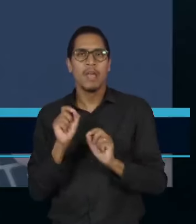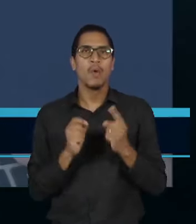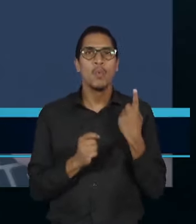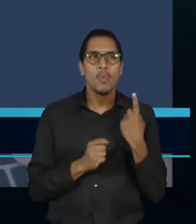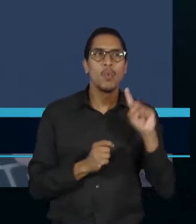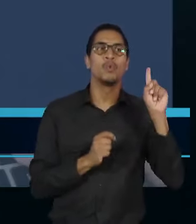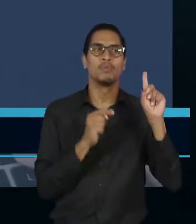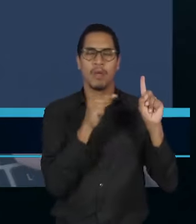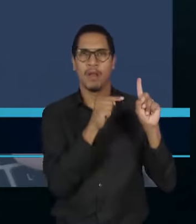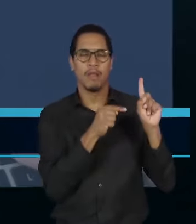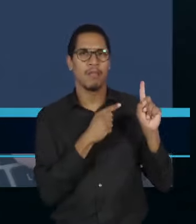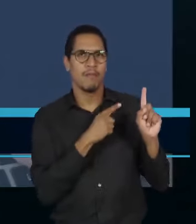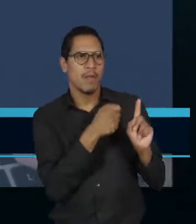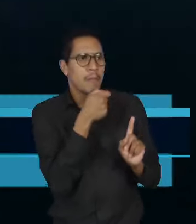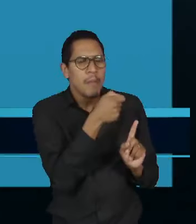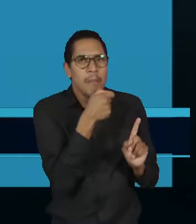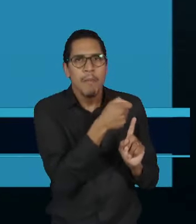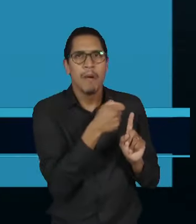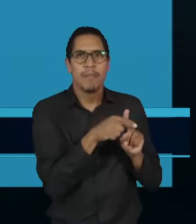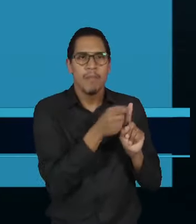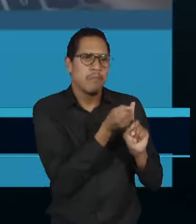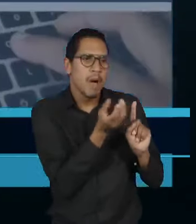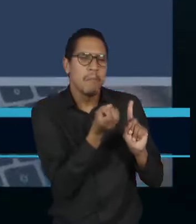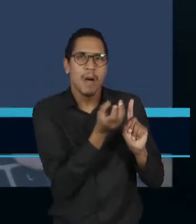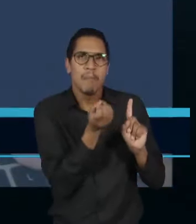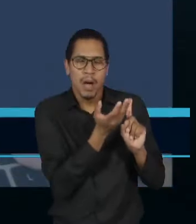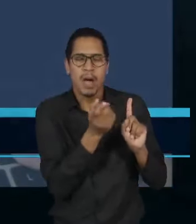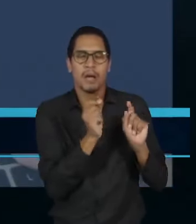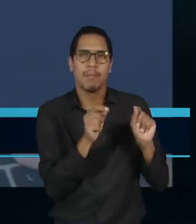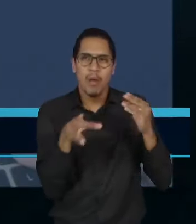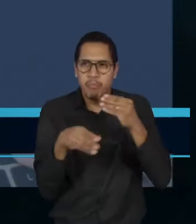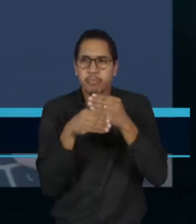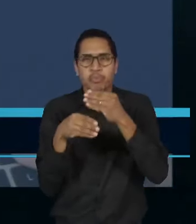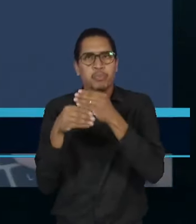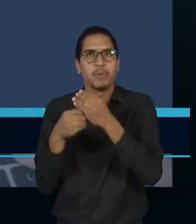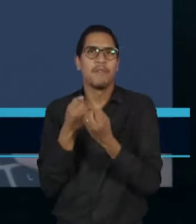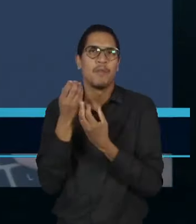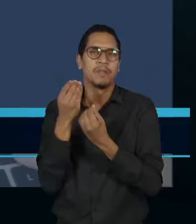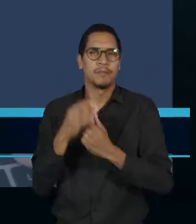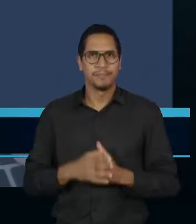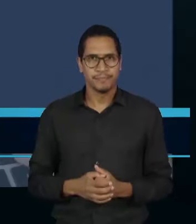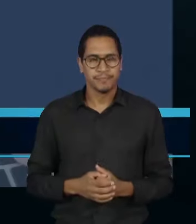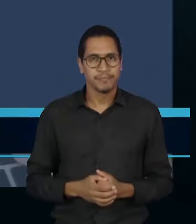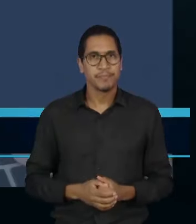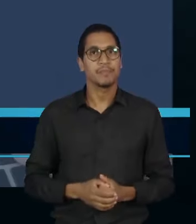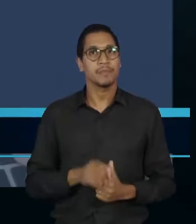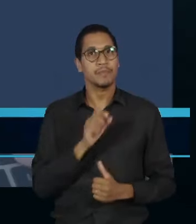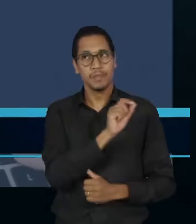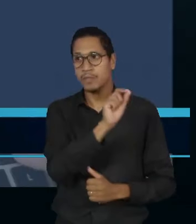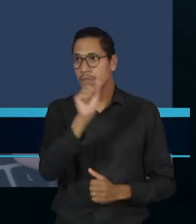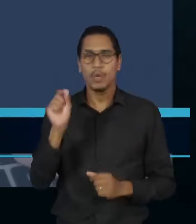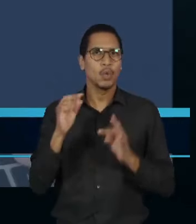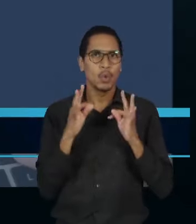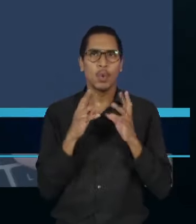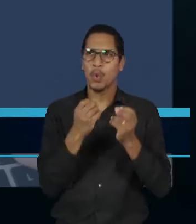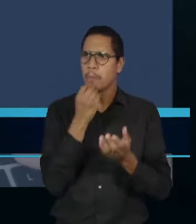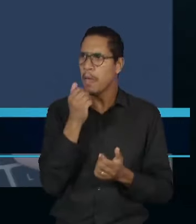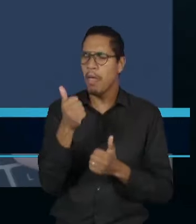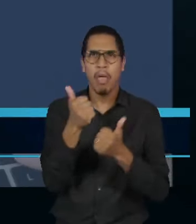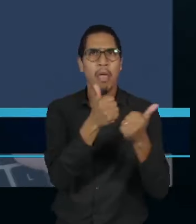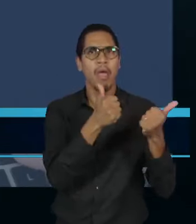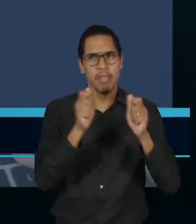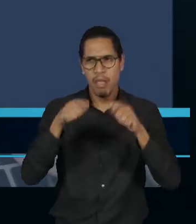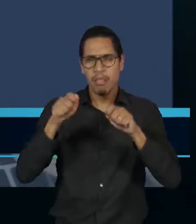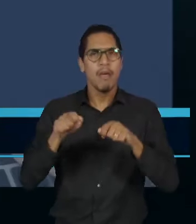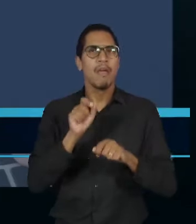buracos naquela linha de investigação. Em um dos áudios, o ex-ajudante de ordens afirmou que todos se deram bem e foi questionado sobre